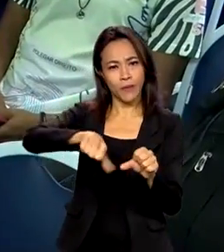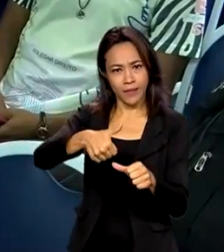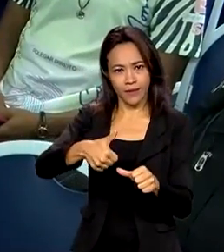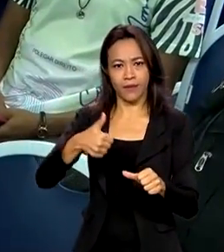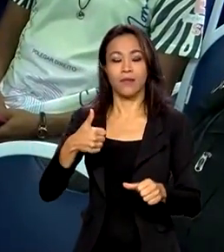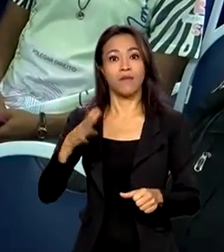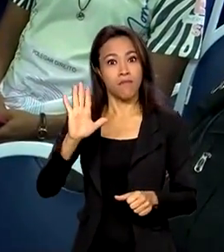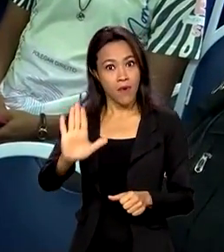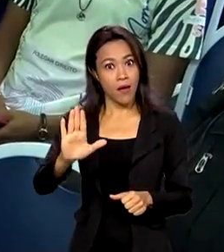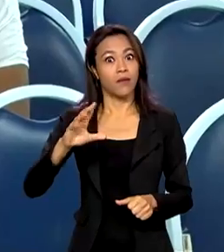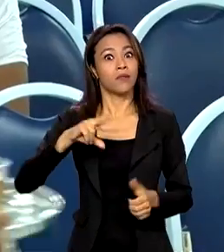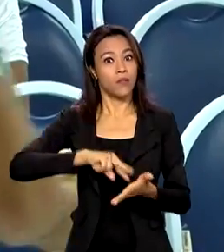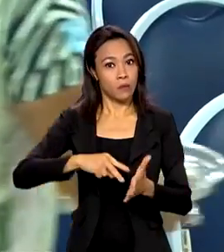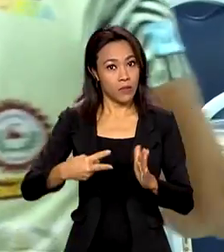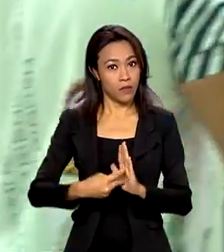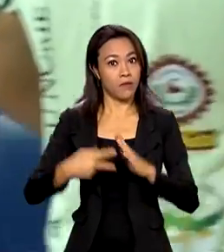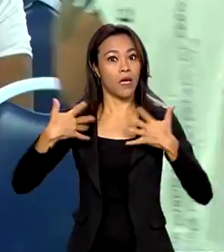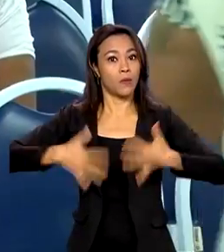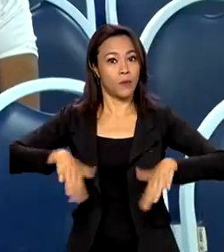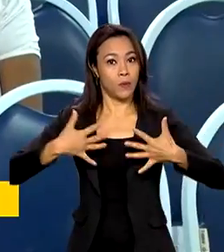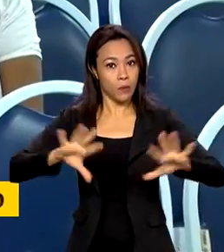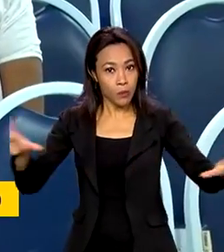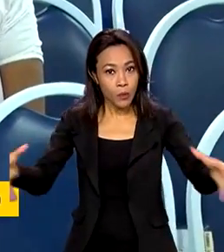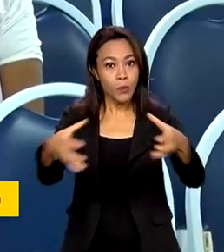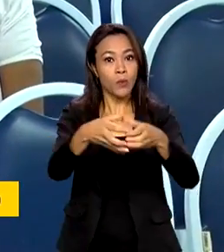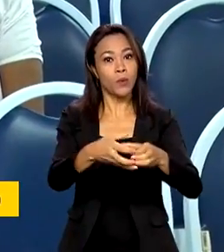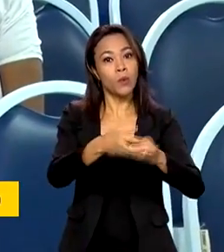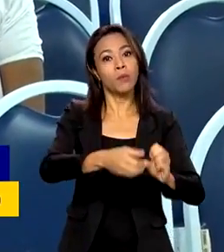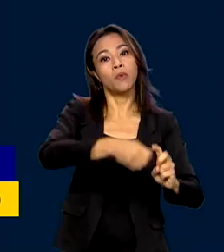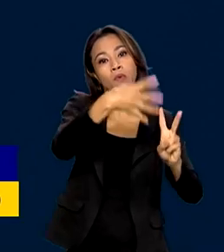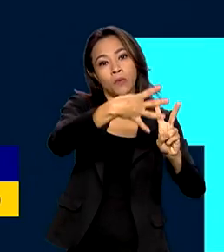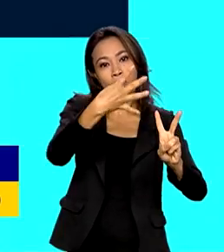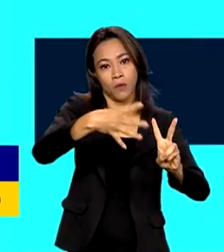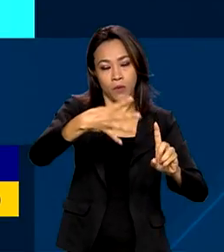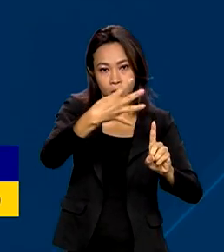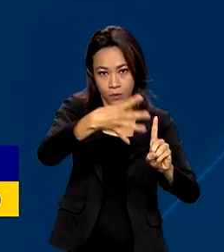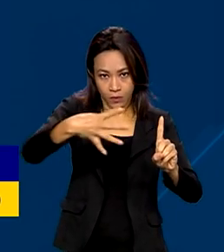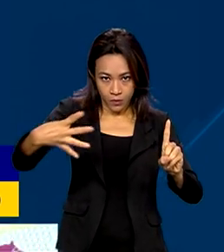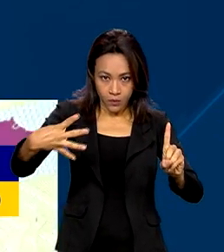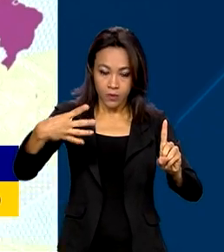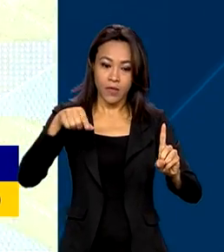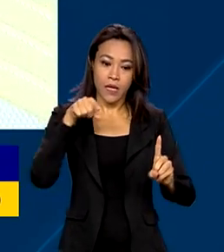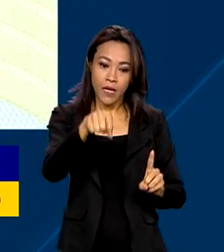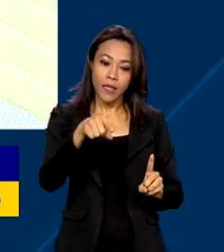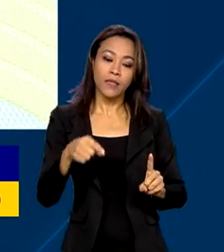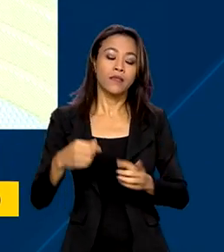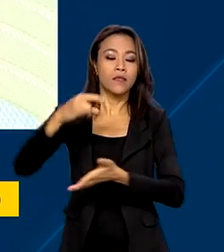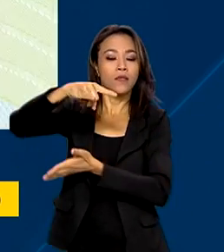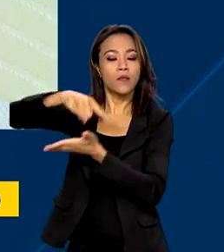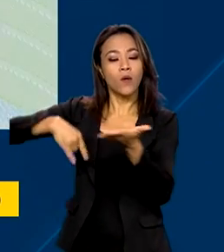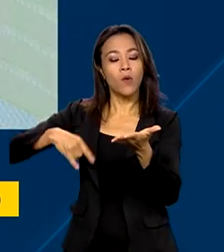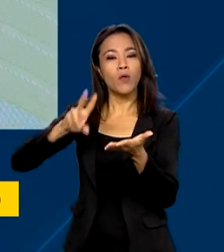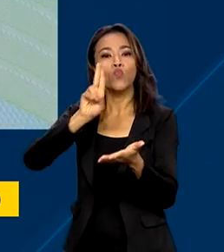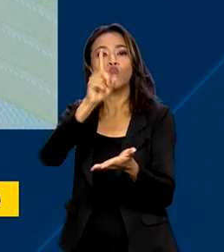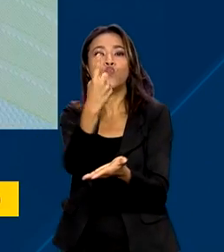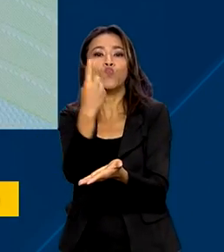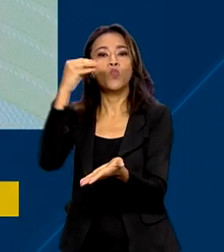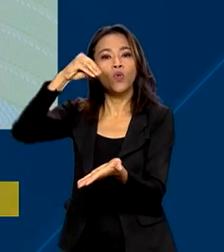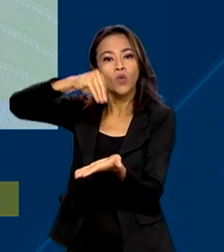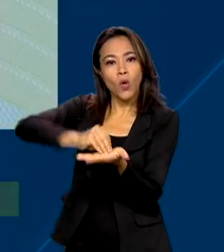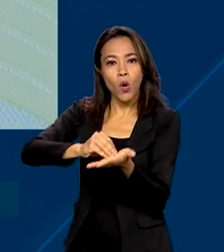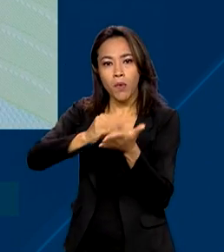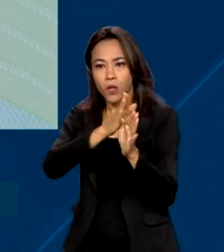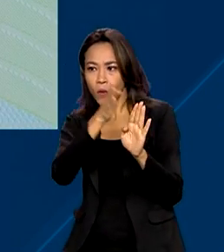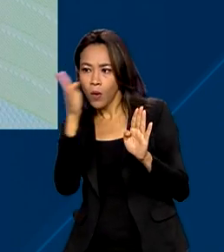elas têm um significado imenso para o público LGBTQIA+. O documento passa a contar somente com um nome ao lado da